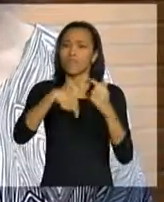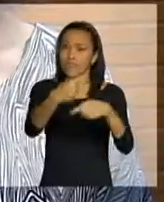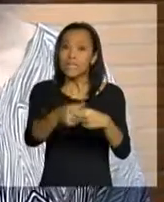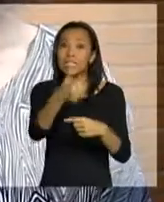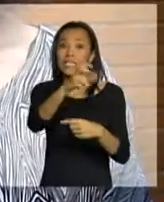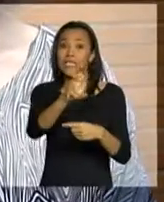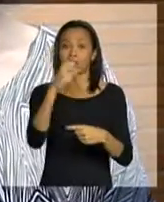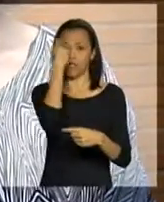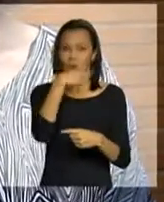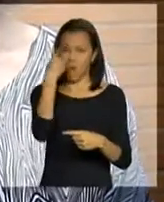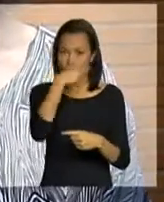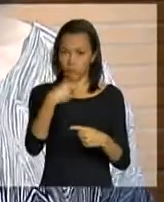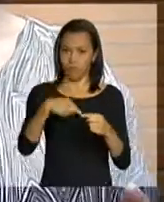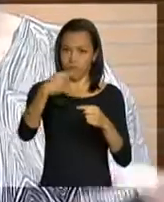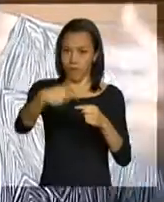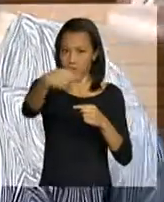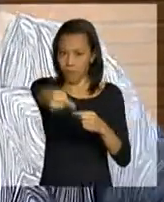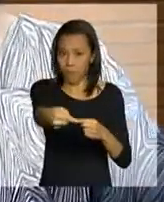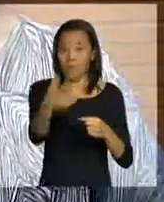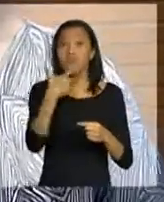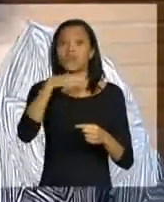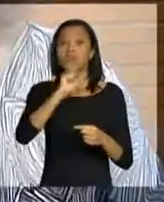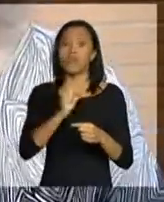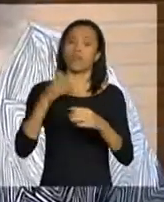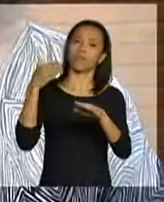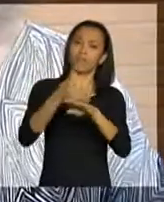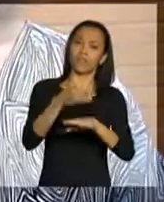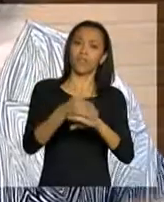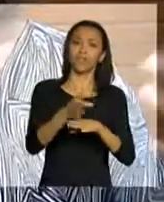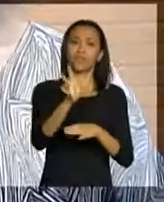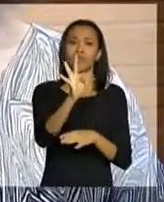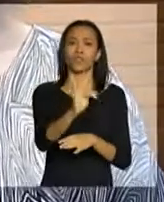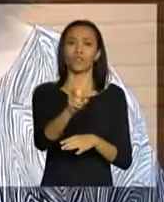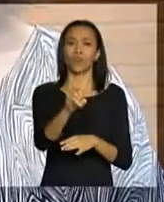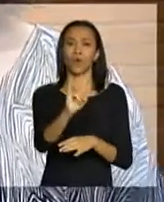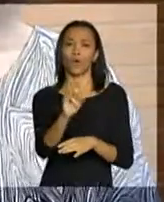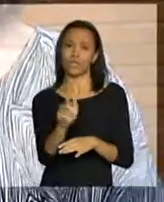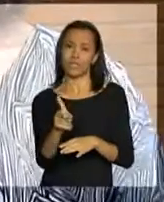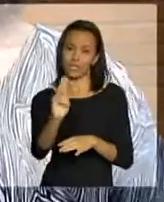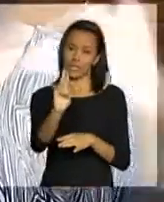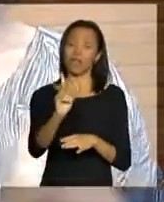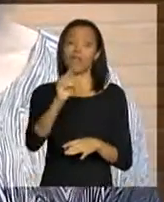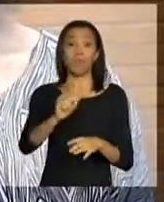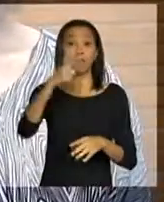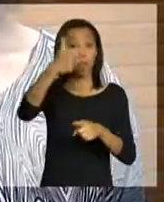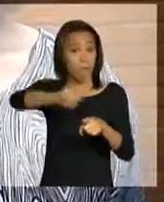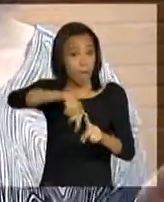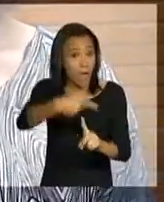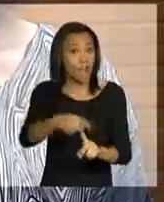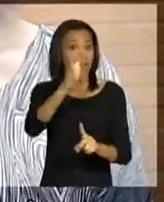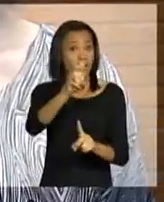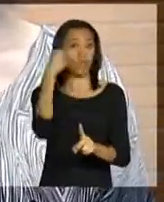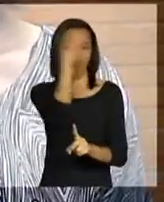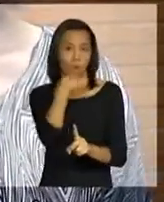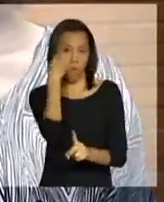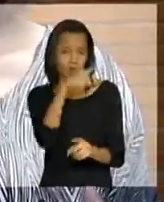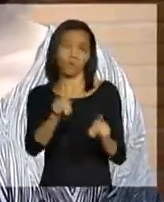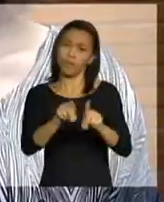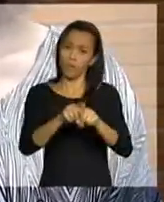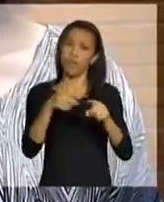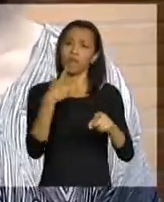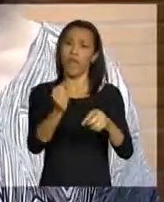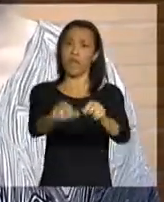horas de extensão. Quem participar do TOIC vai ter mais cinco horas e, além de receber o